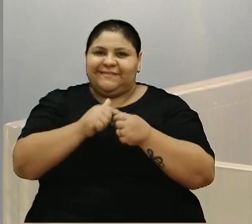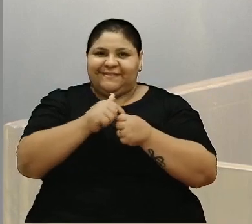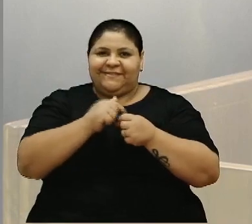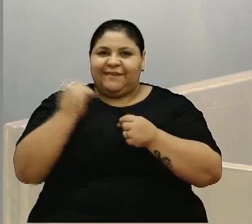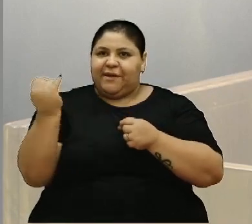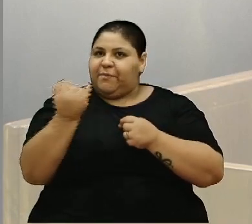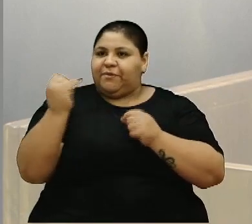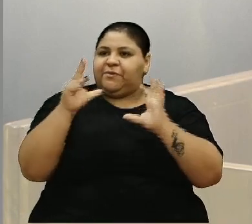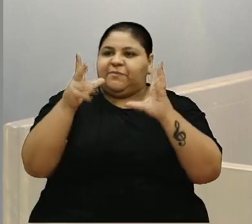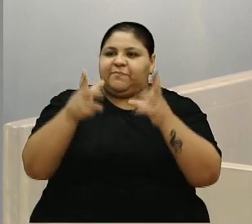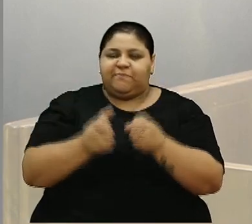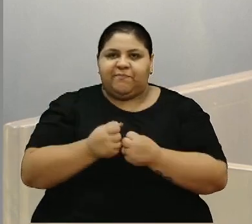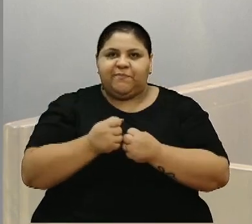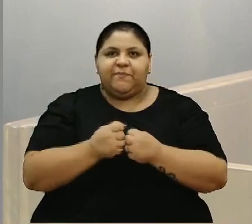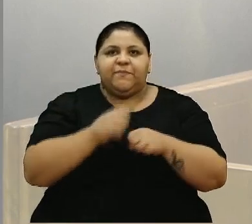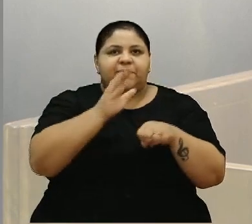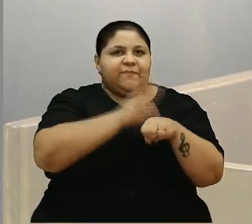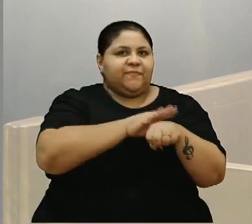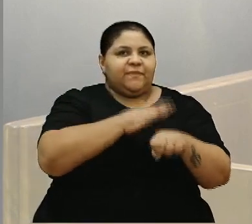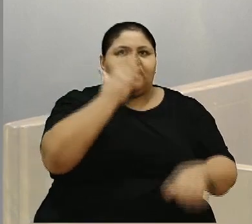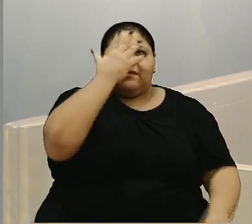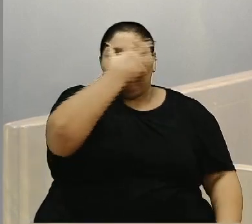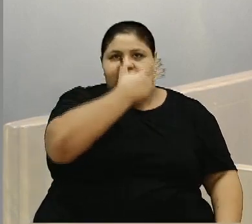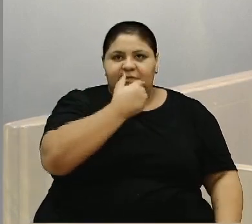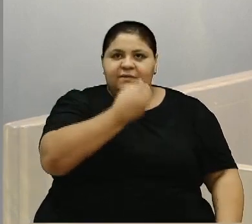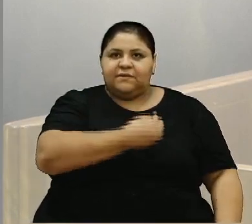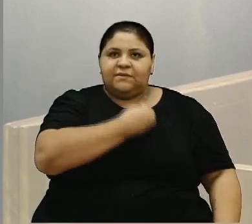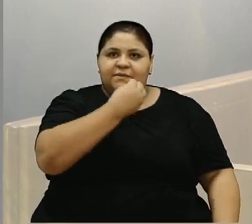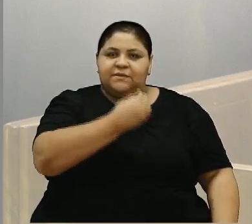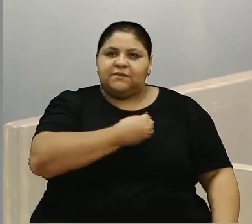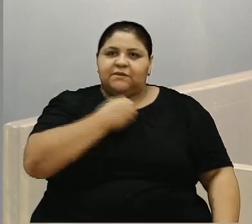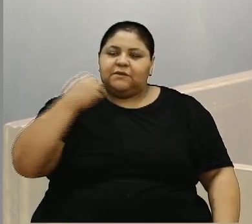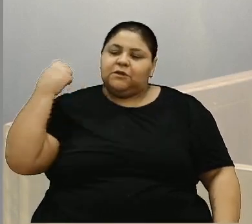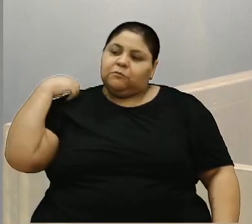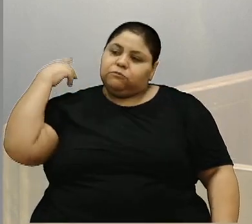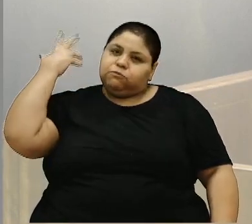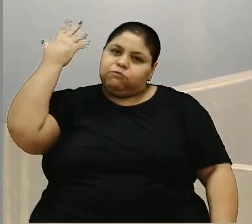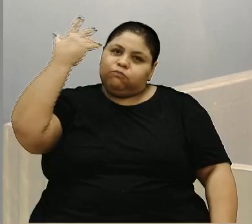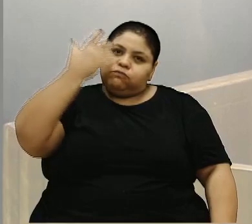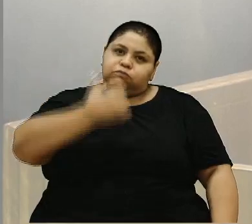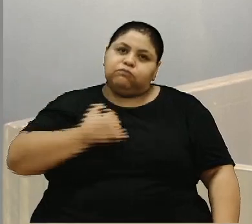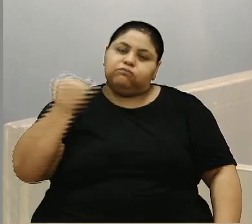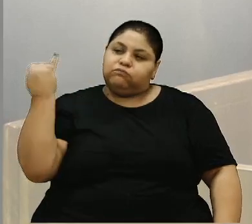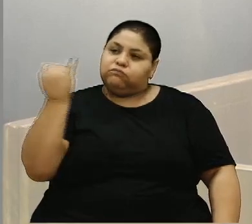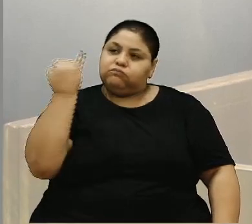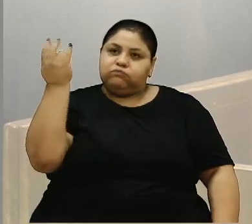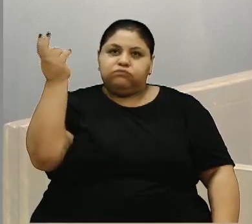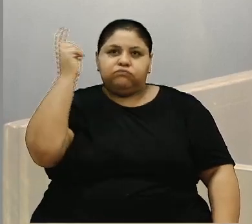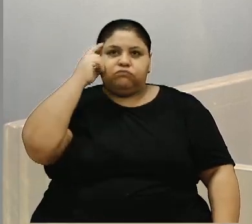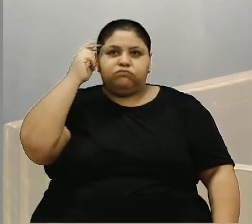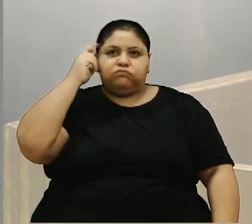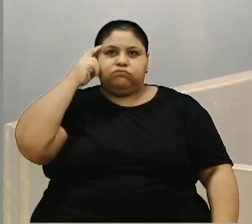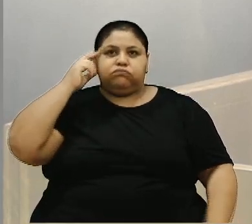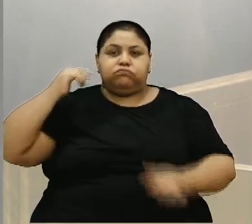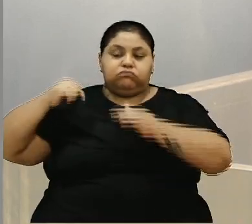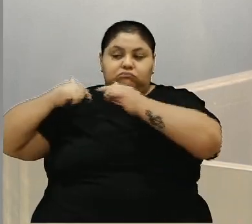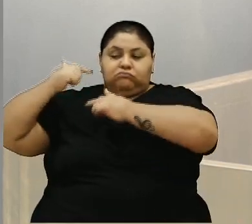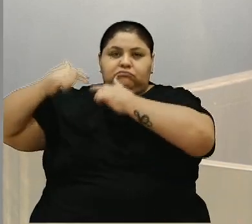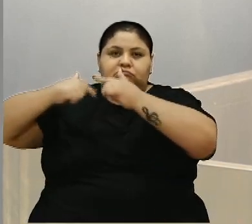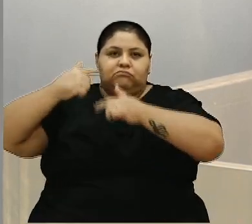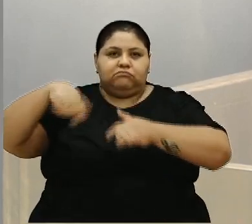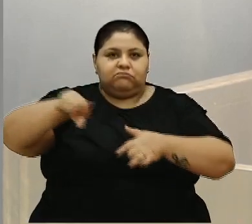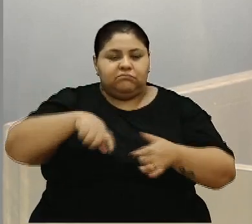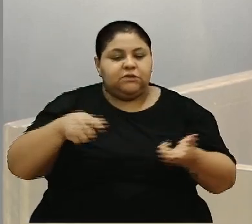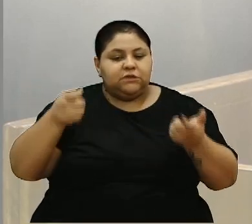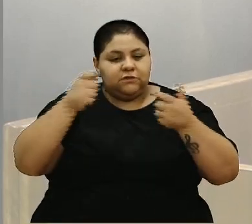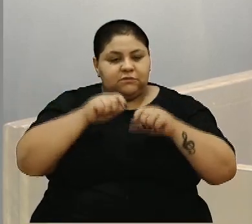nós, e foi um momento lindo que a gente viveu, de resgate muito importante da nossa cultura, da nossa tradição, e a gente precisa